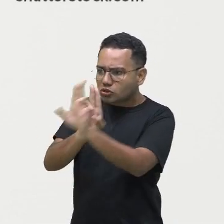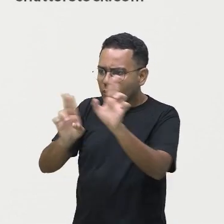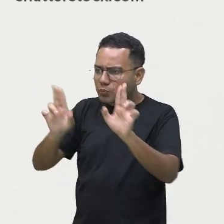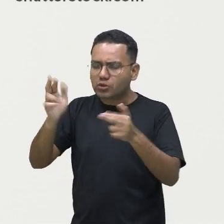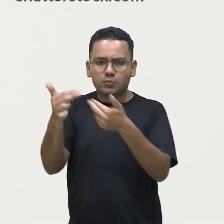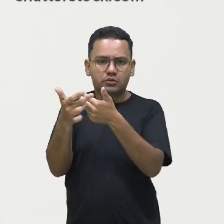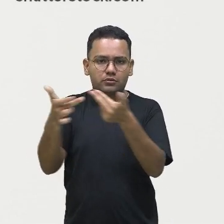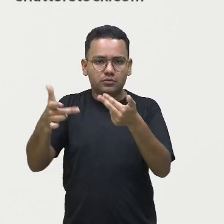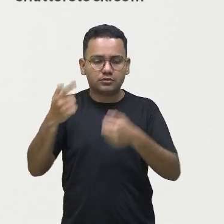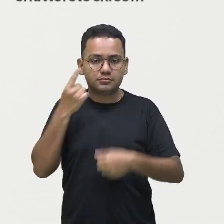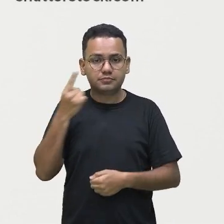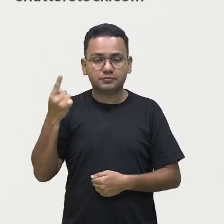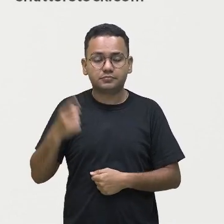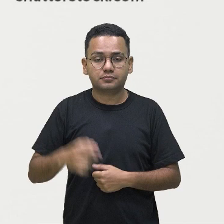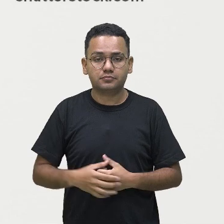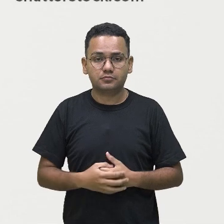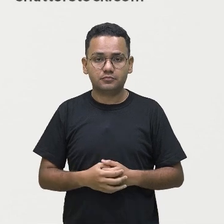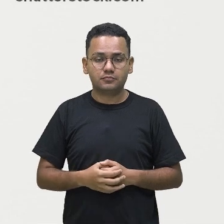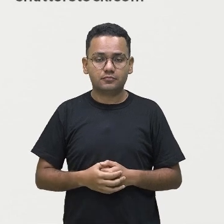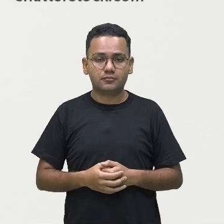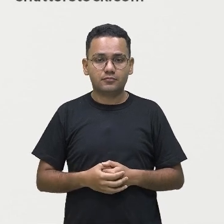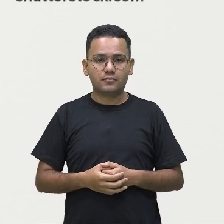porque esse não é também a